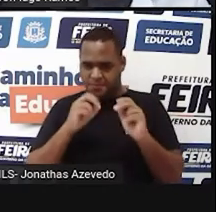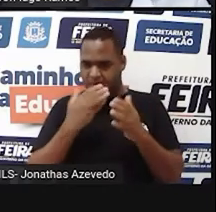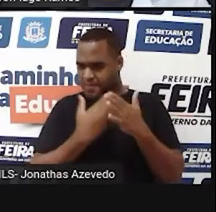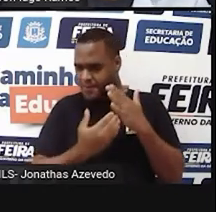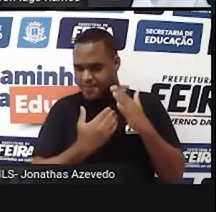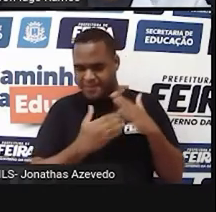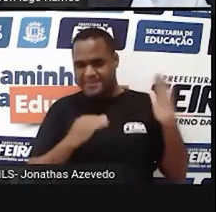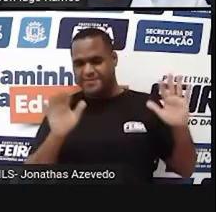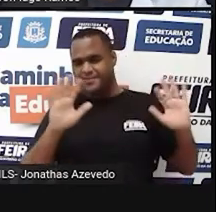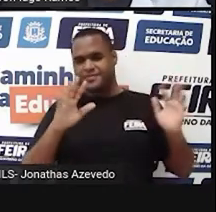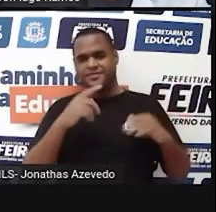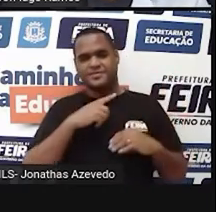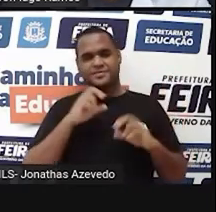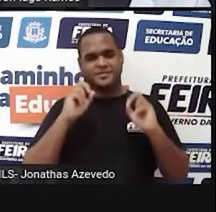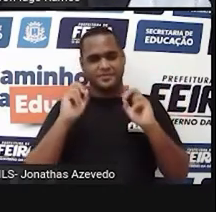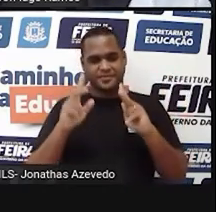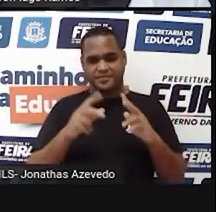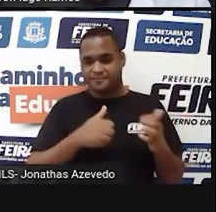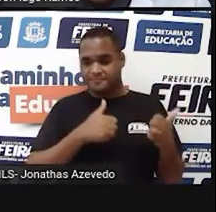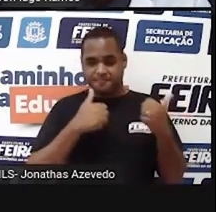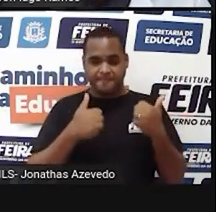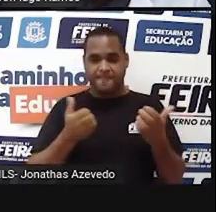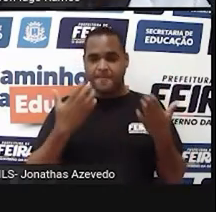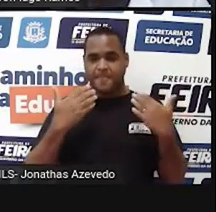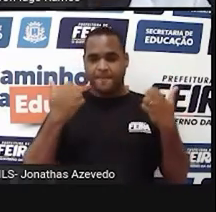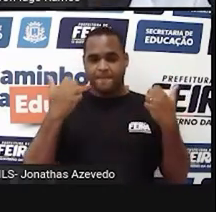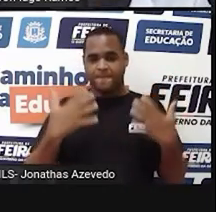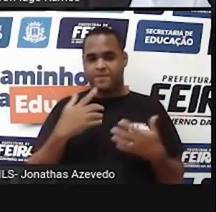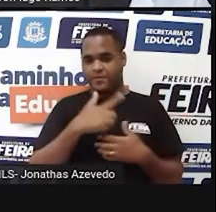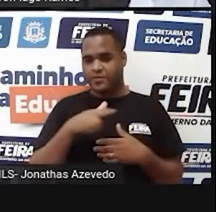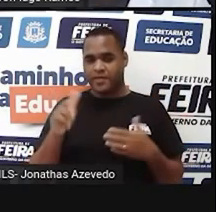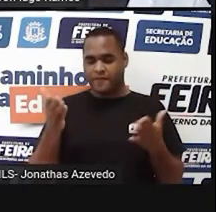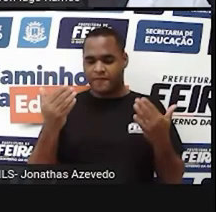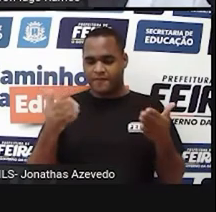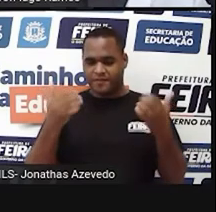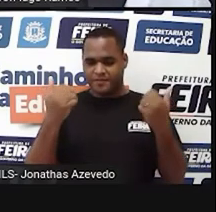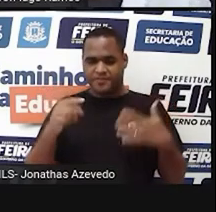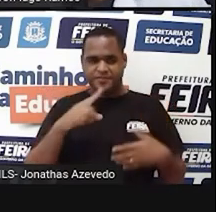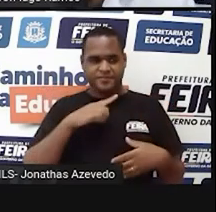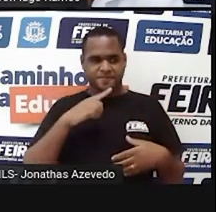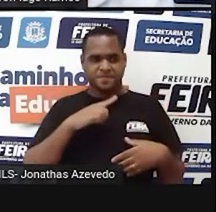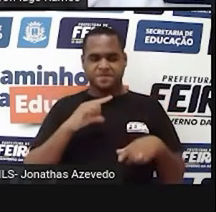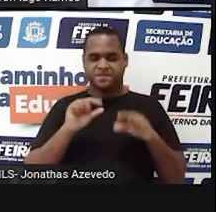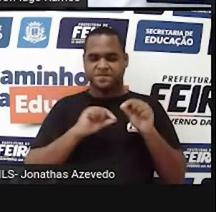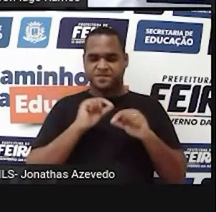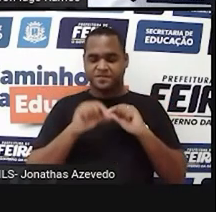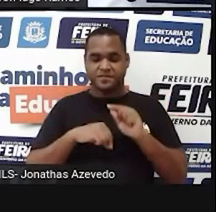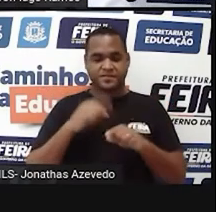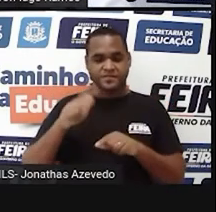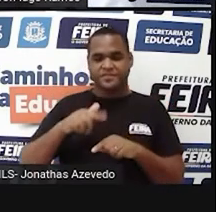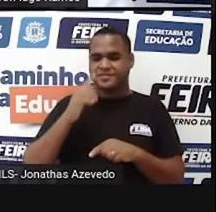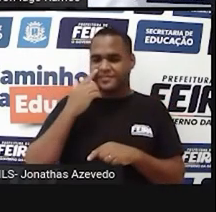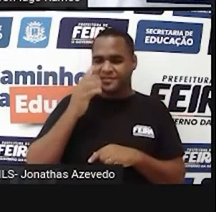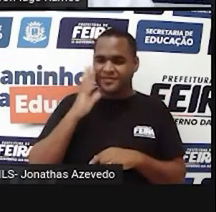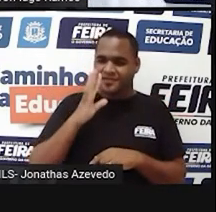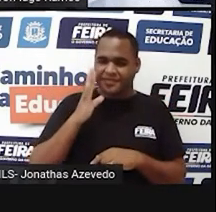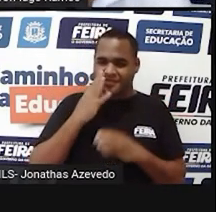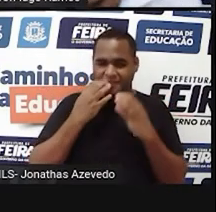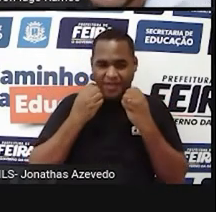Beleza? Tá bom? Simbora, partiu. Vem cá. Olha só que legal.